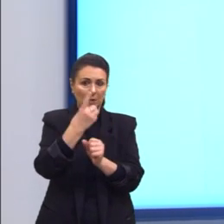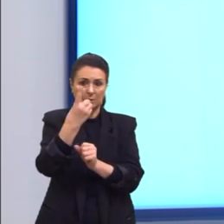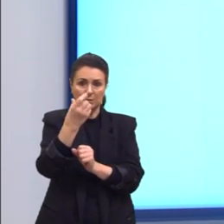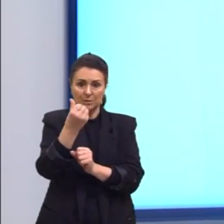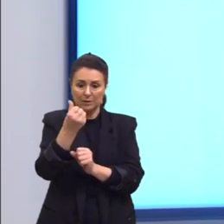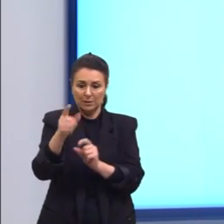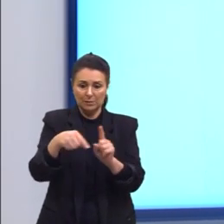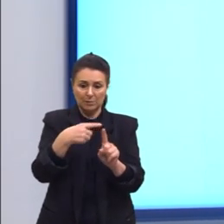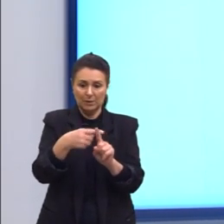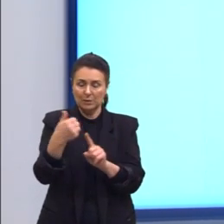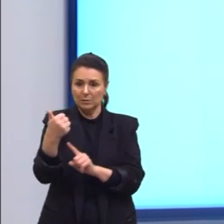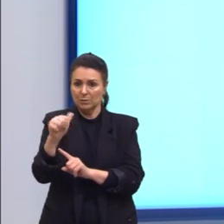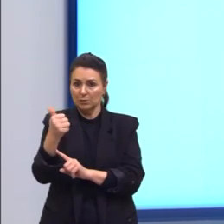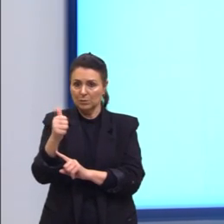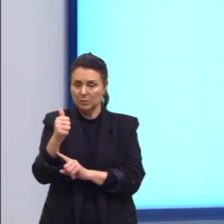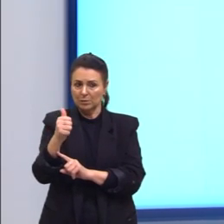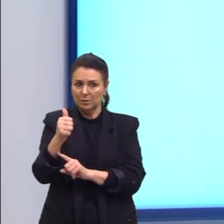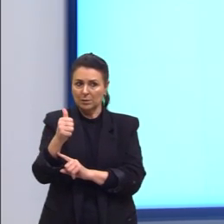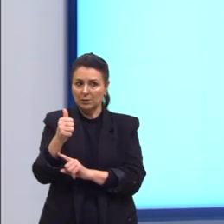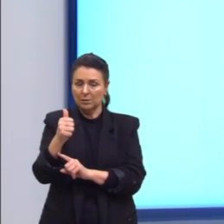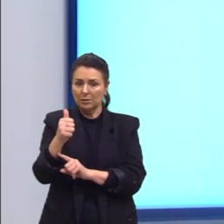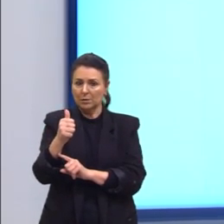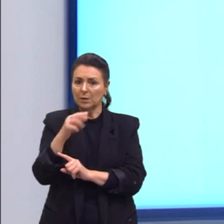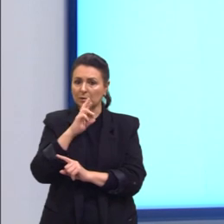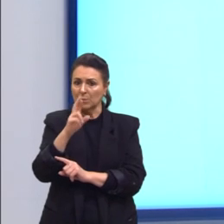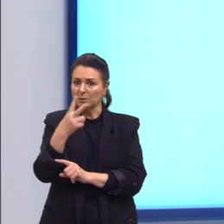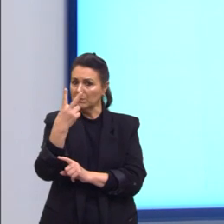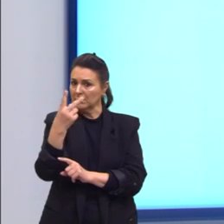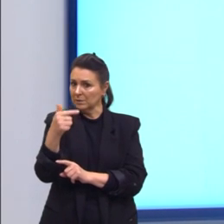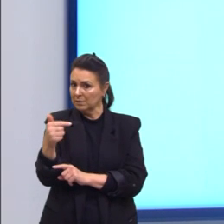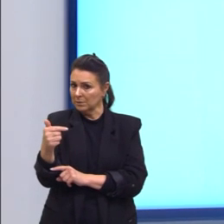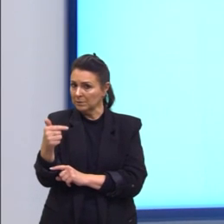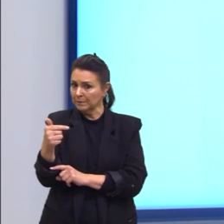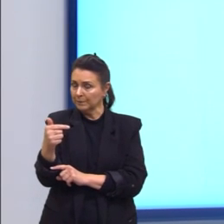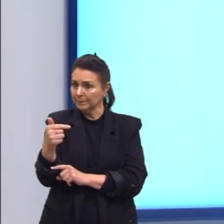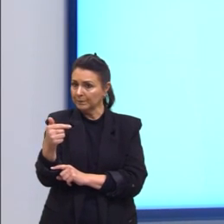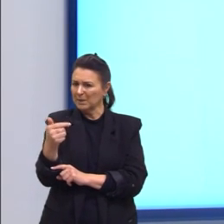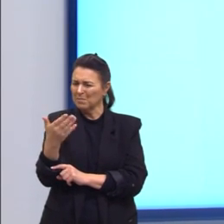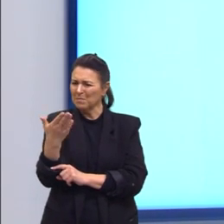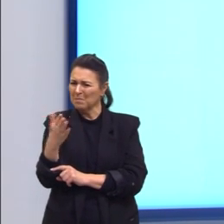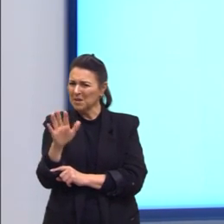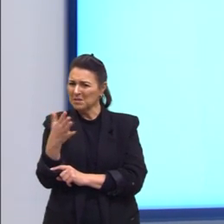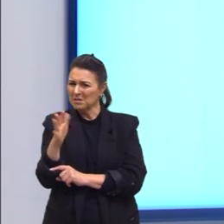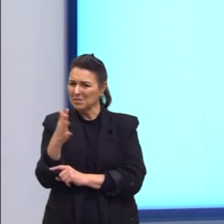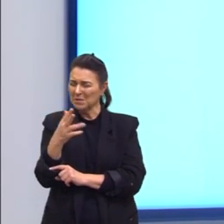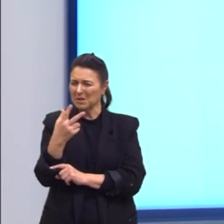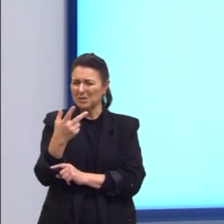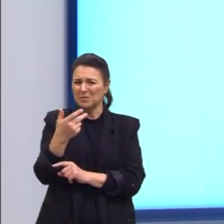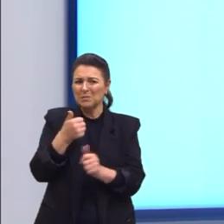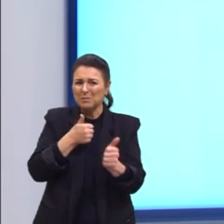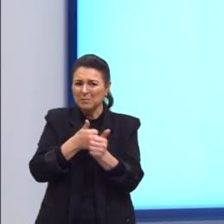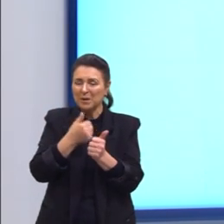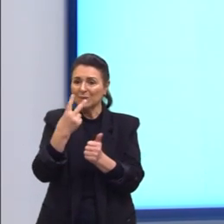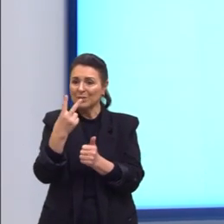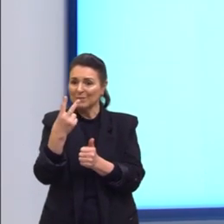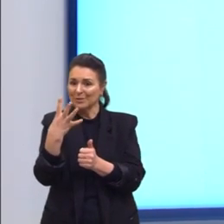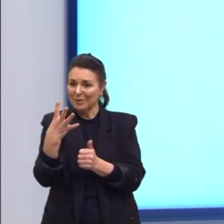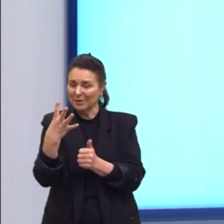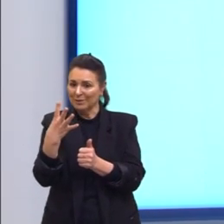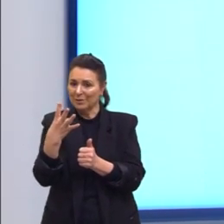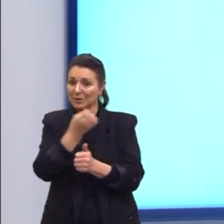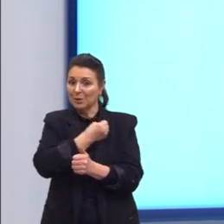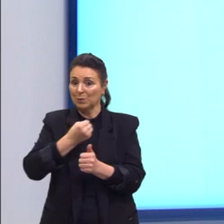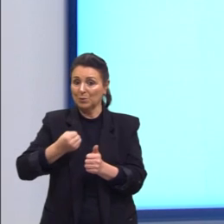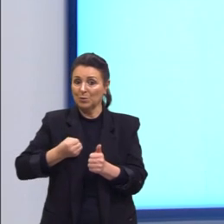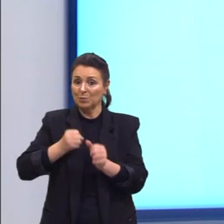mais 11, eu tenho 27. Bom, chega perto de 24, né? Que é o número de arestas. Mas eu